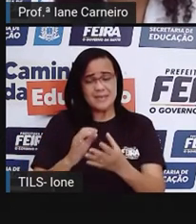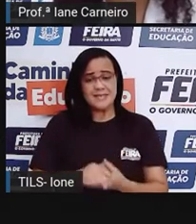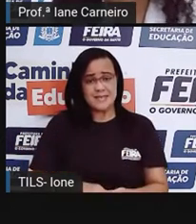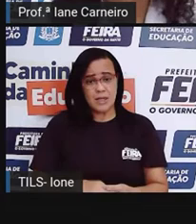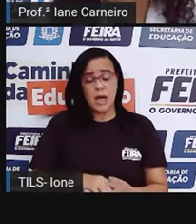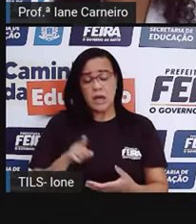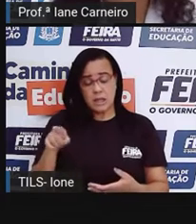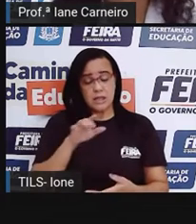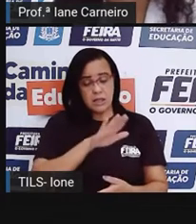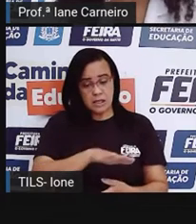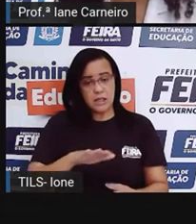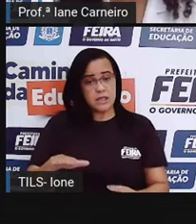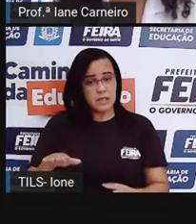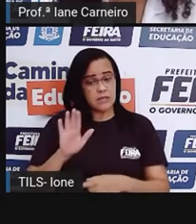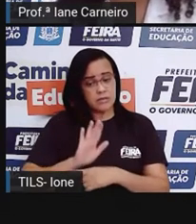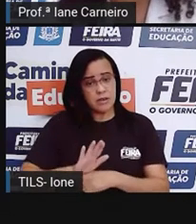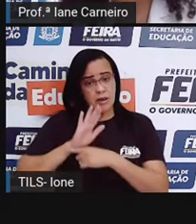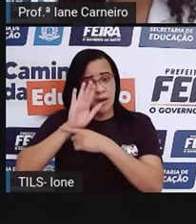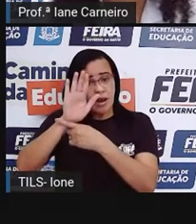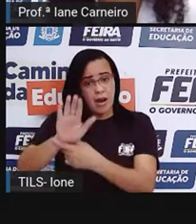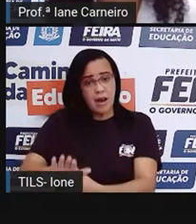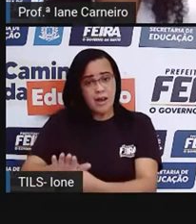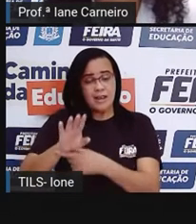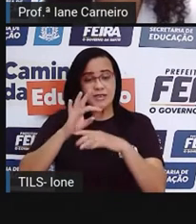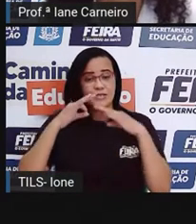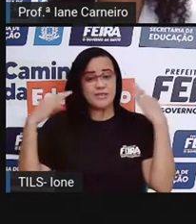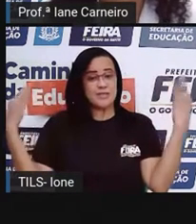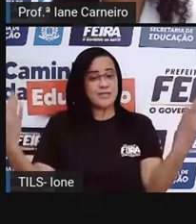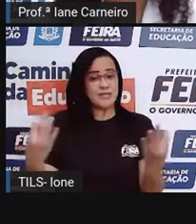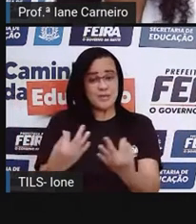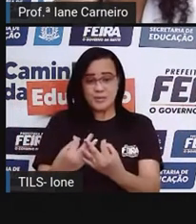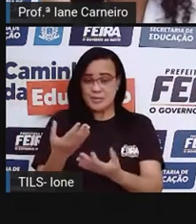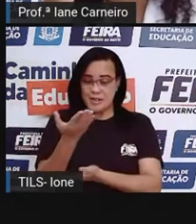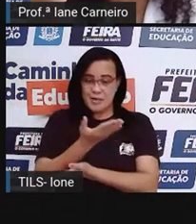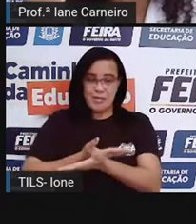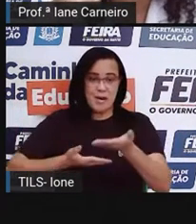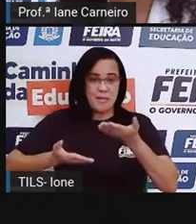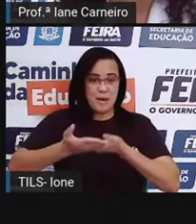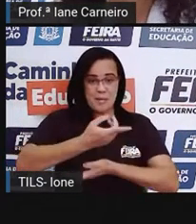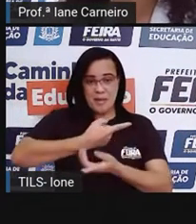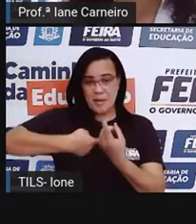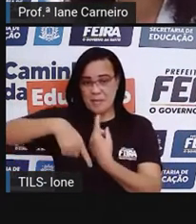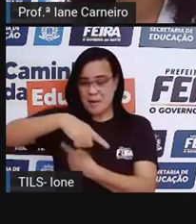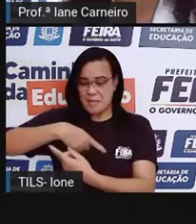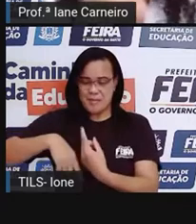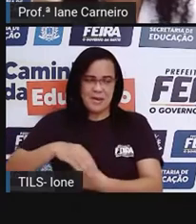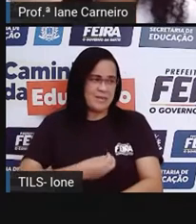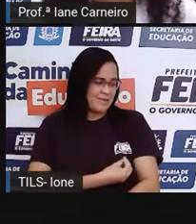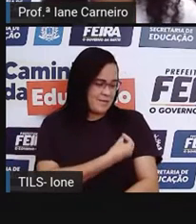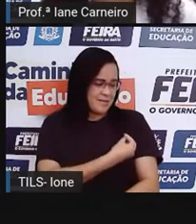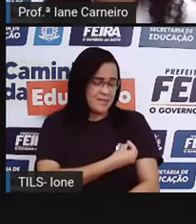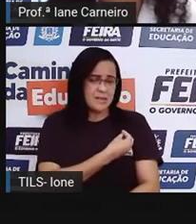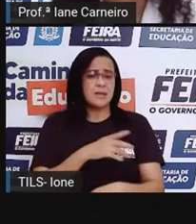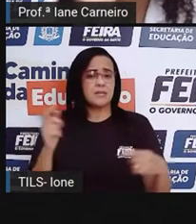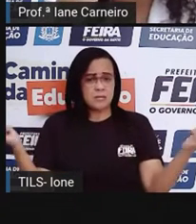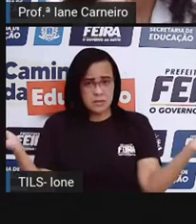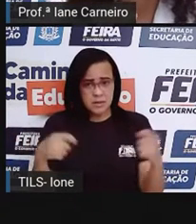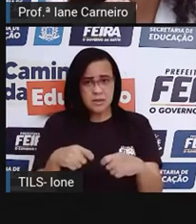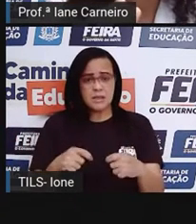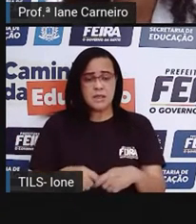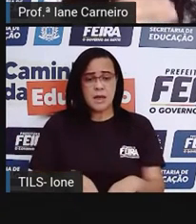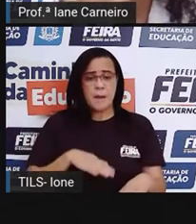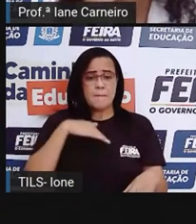estar ajudando a família a ter uma boa convivência, né? Porque não fica só com a mamãe ou só com o papai. a